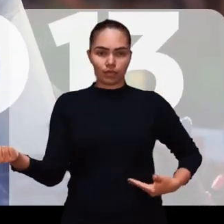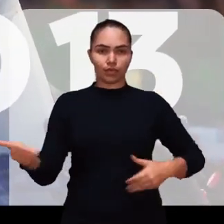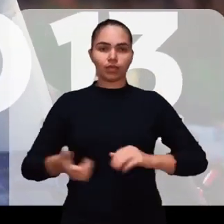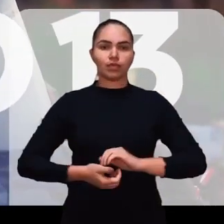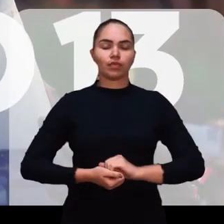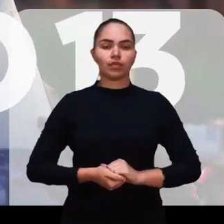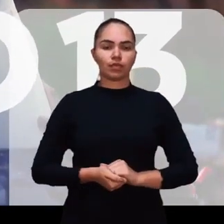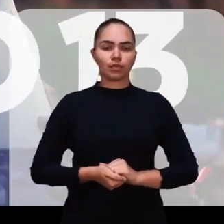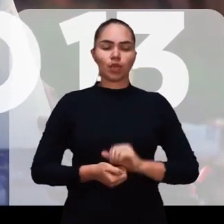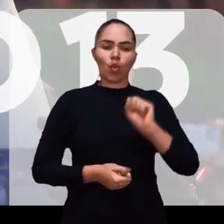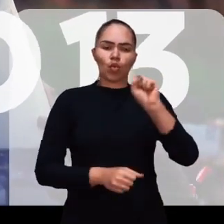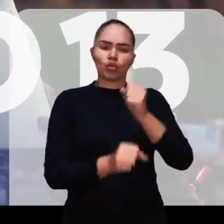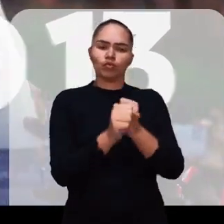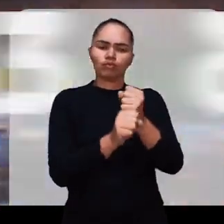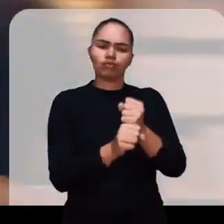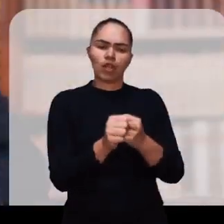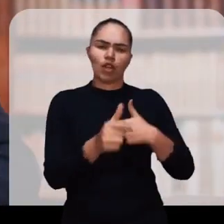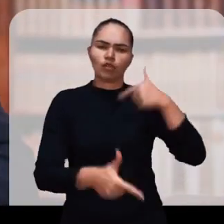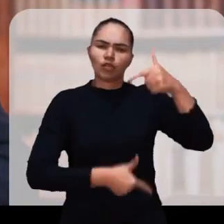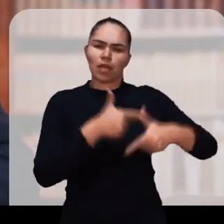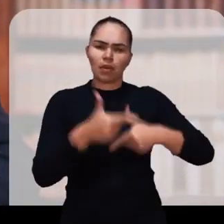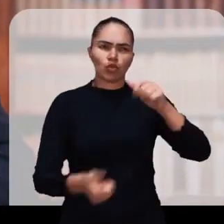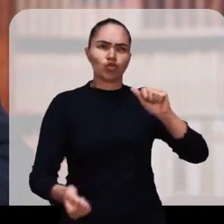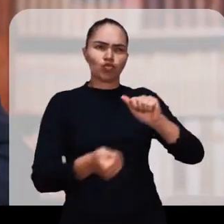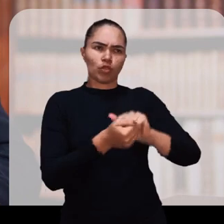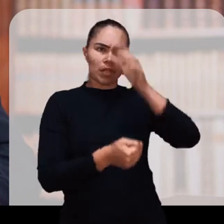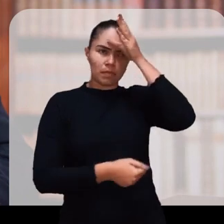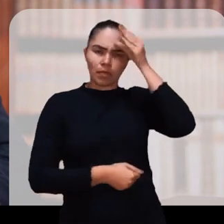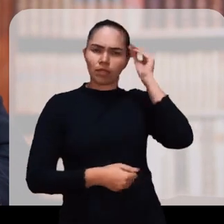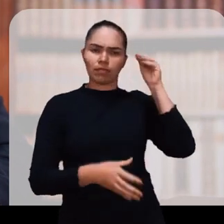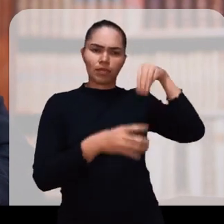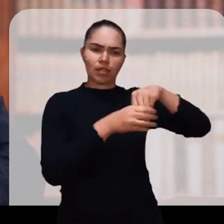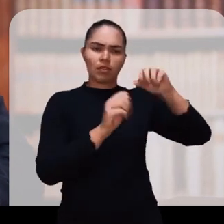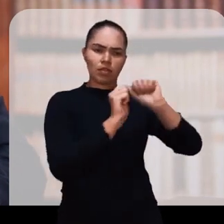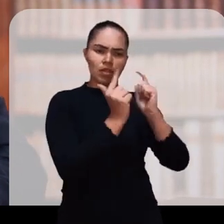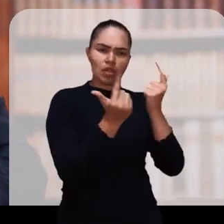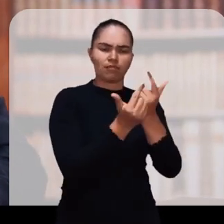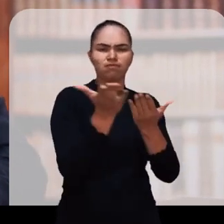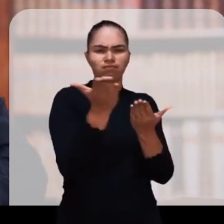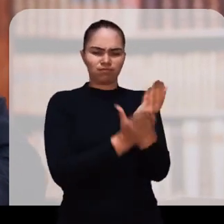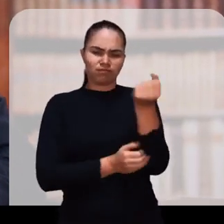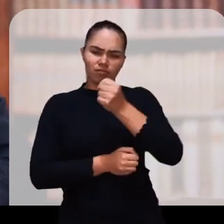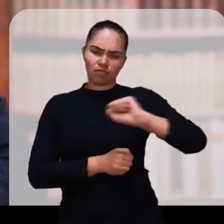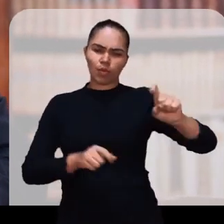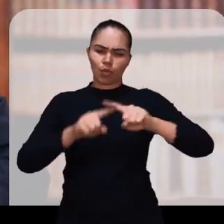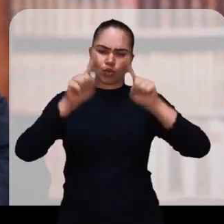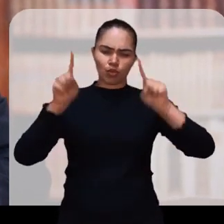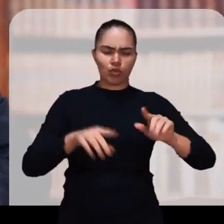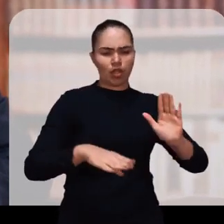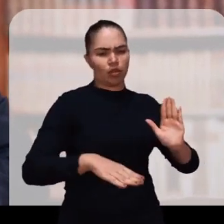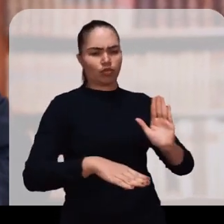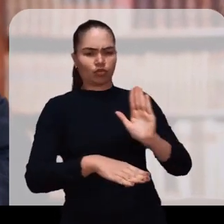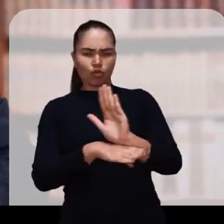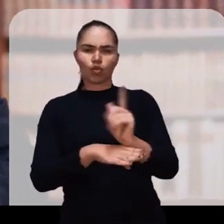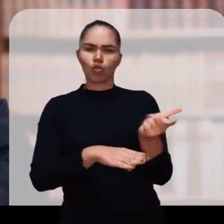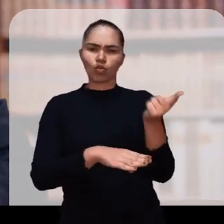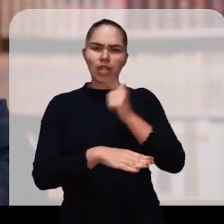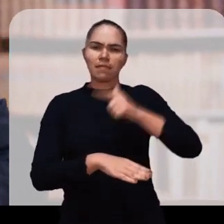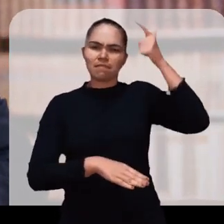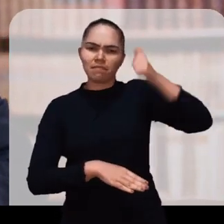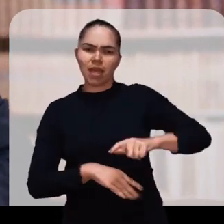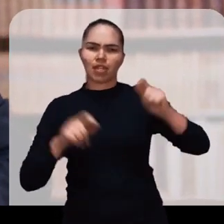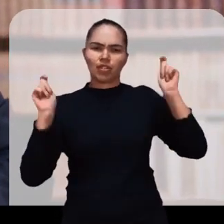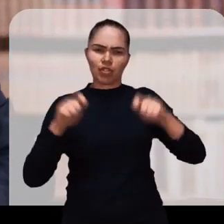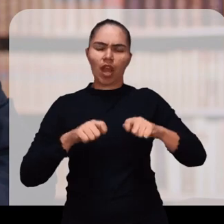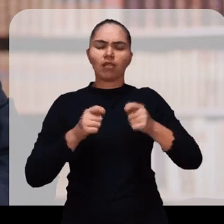Elmano Governador Há oito anos eu trabalho com Camilo na Assembleia Defendendo e aprovando projetos